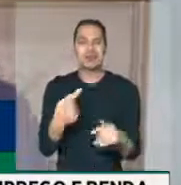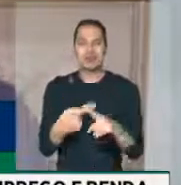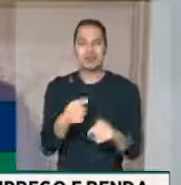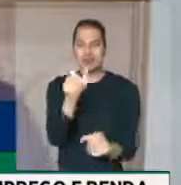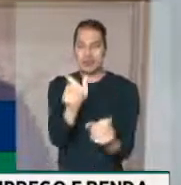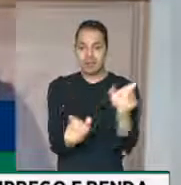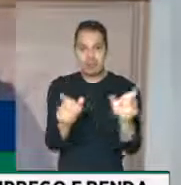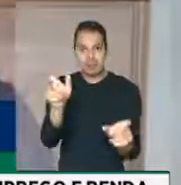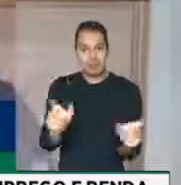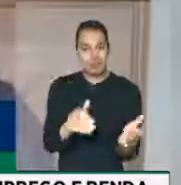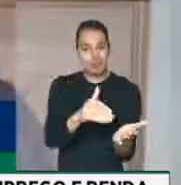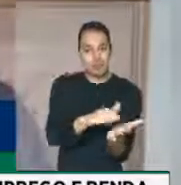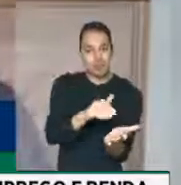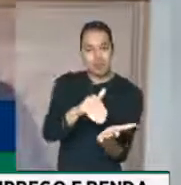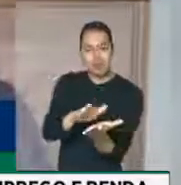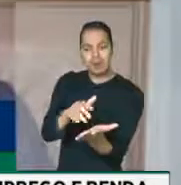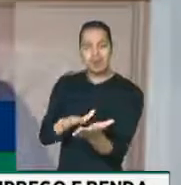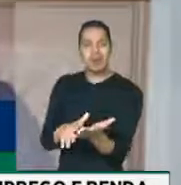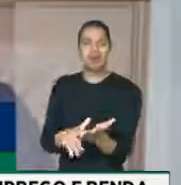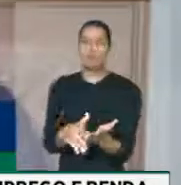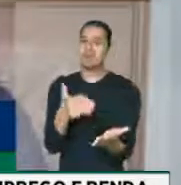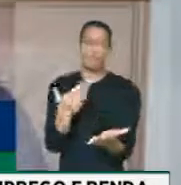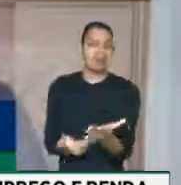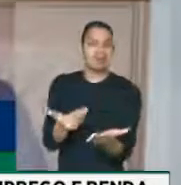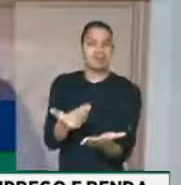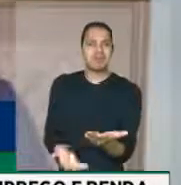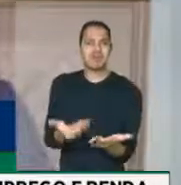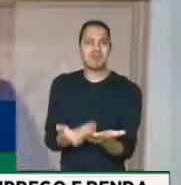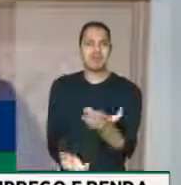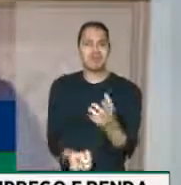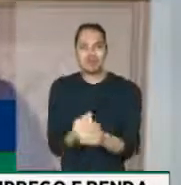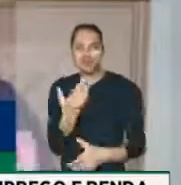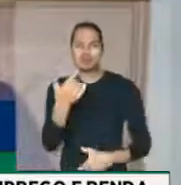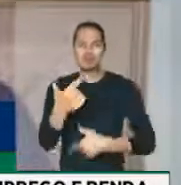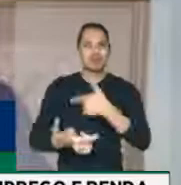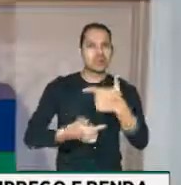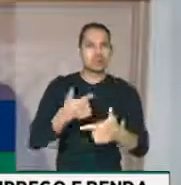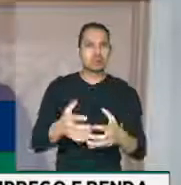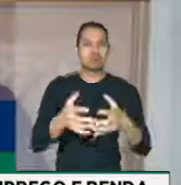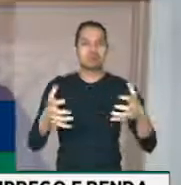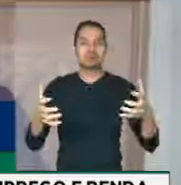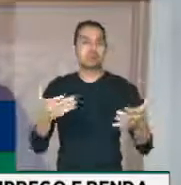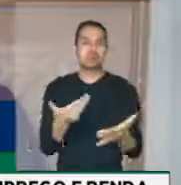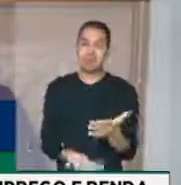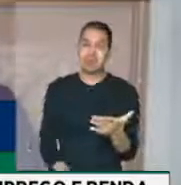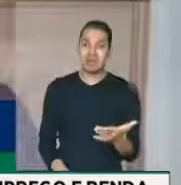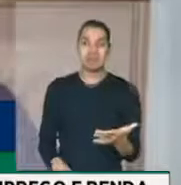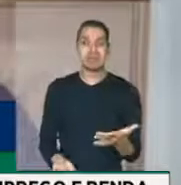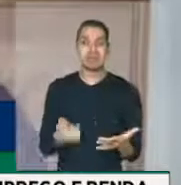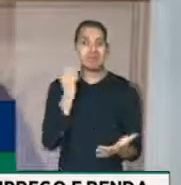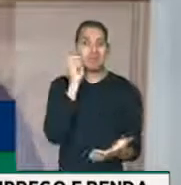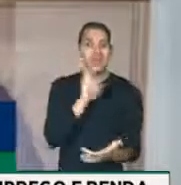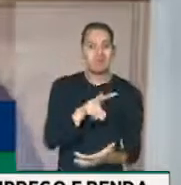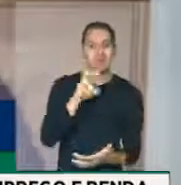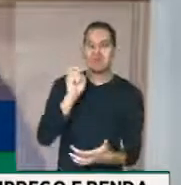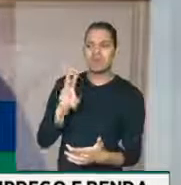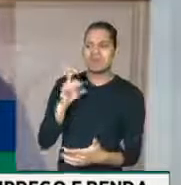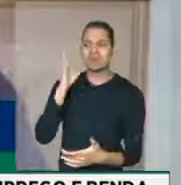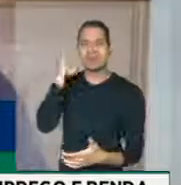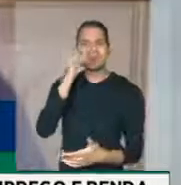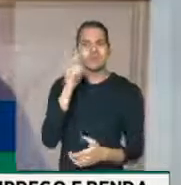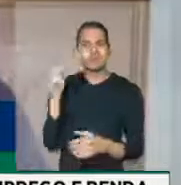é perder a sua capacidade de trabalho, de poder produzir. Portanto, quando eu vejo muitos deputados acusando os empresários